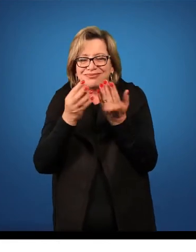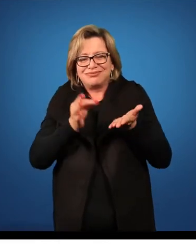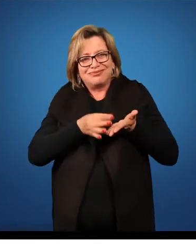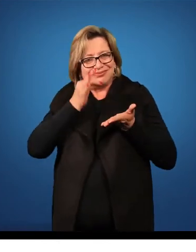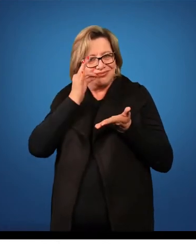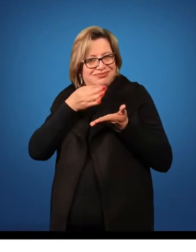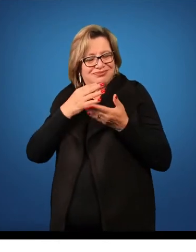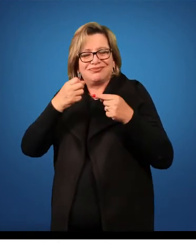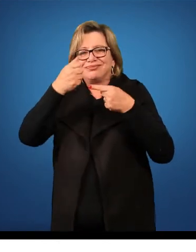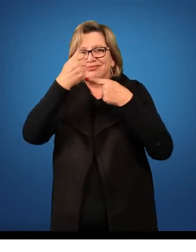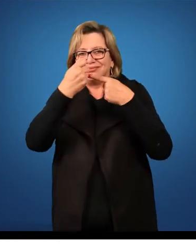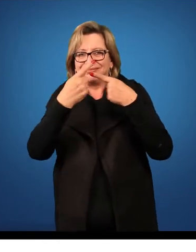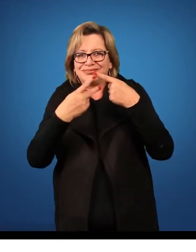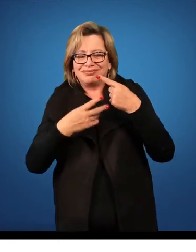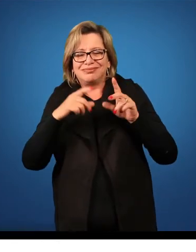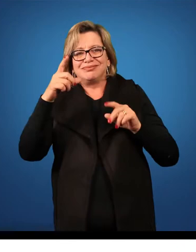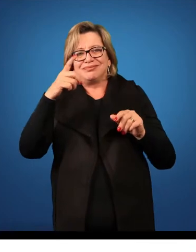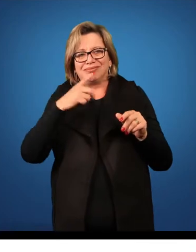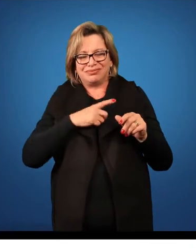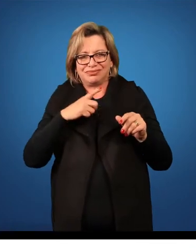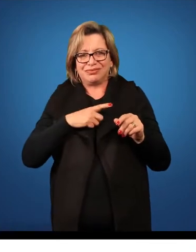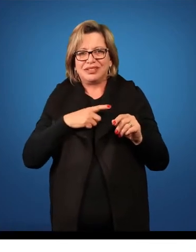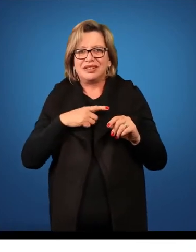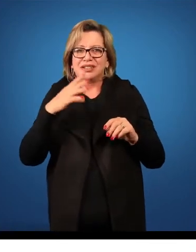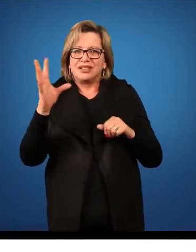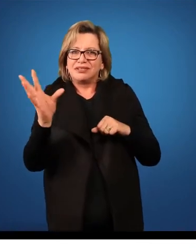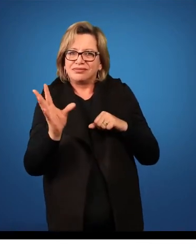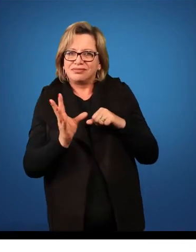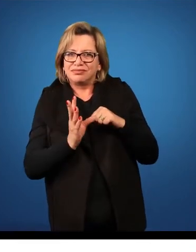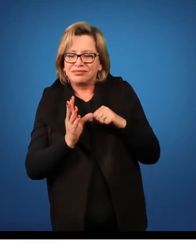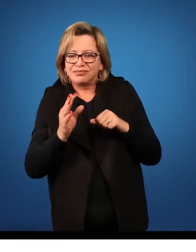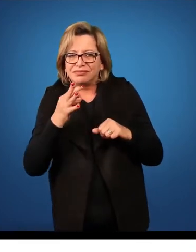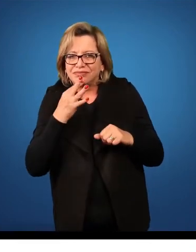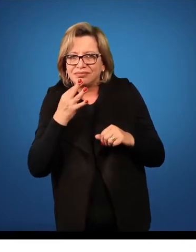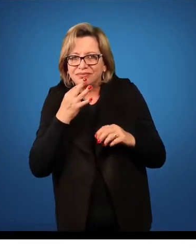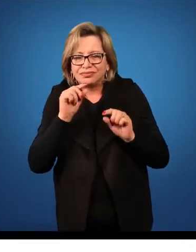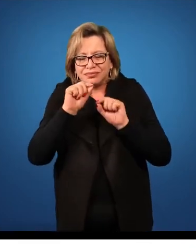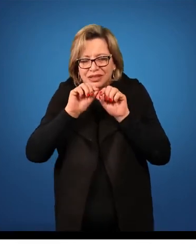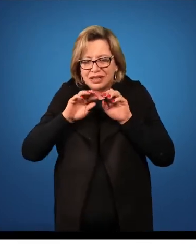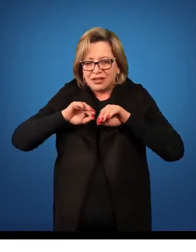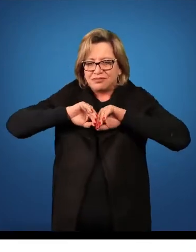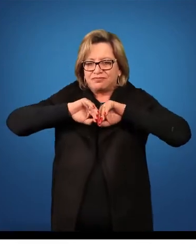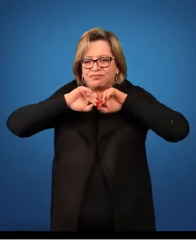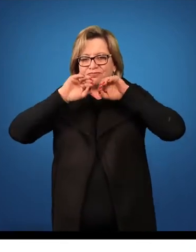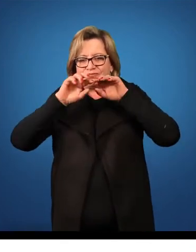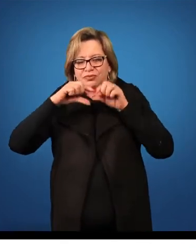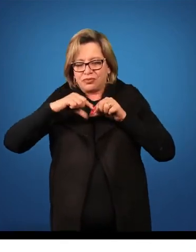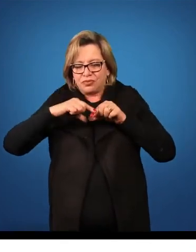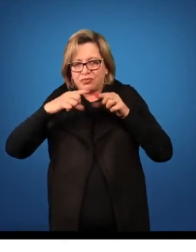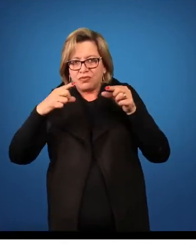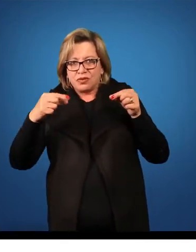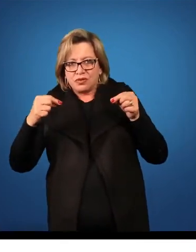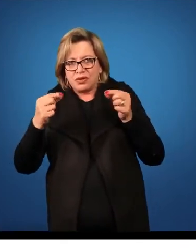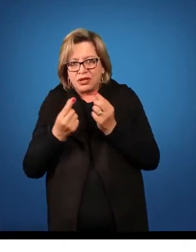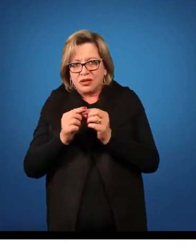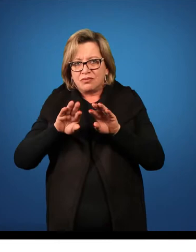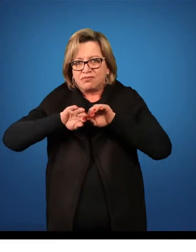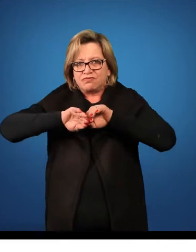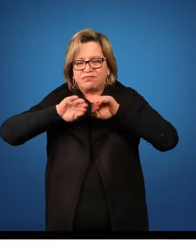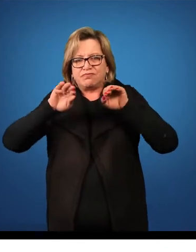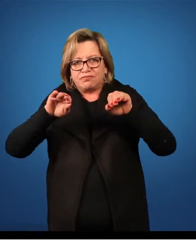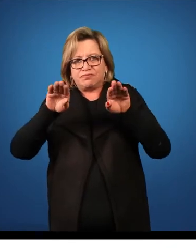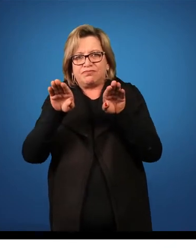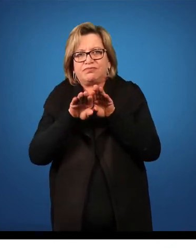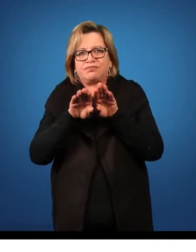característica dela, para a gente reconhecer vegetativo, são os folhíolos opostos, são as folhas opostas, e